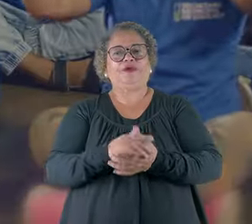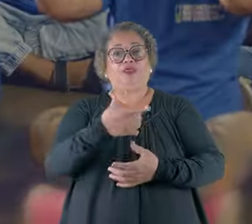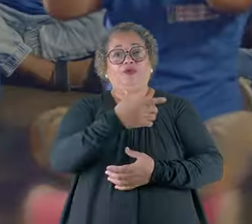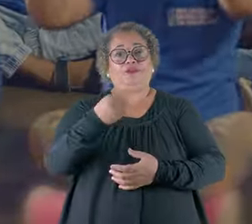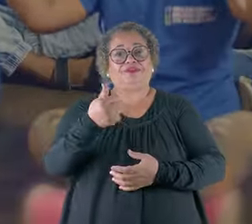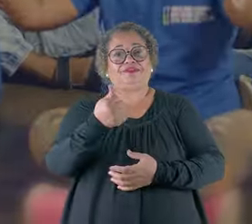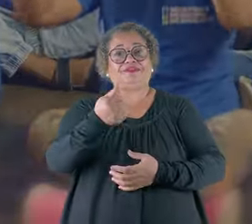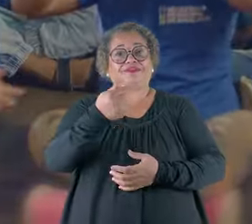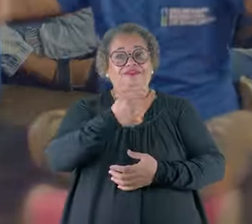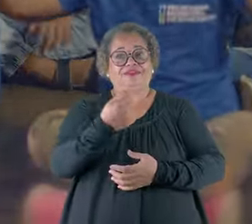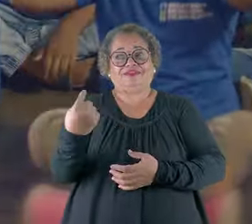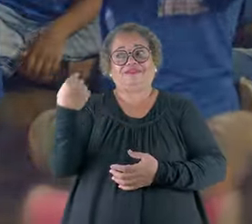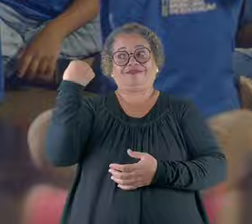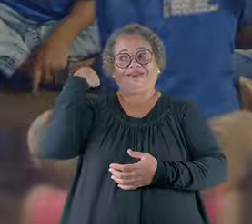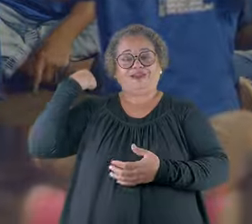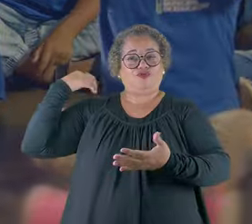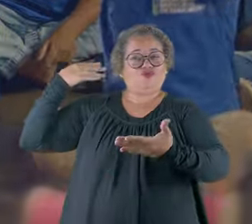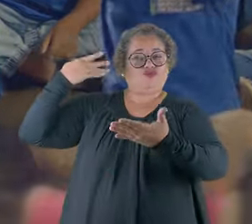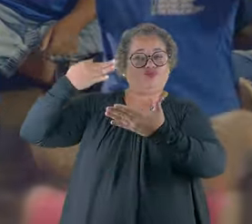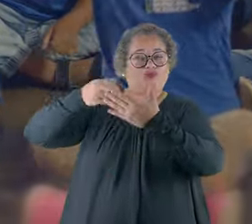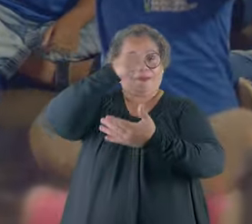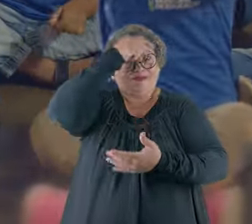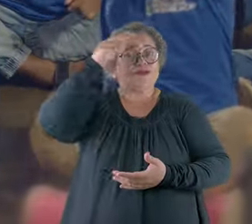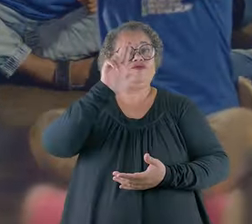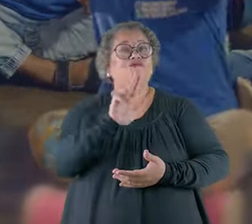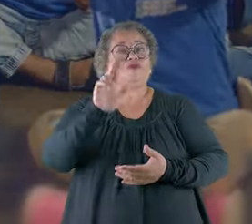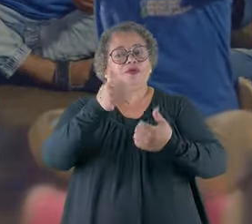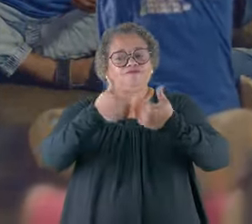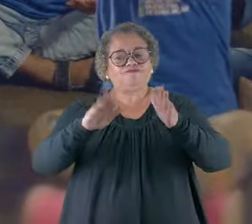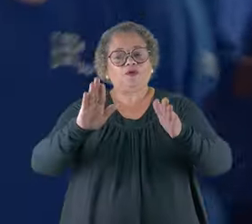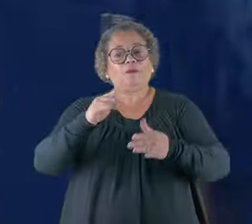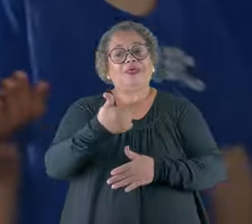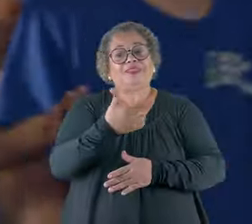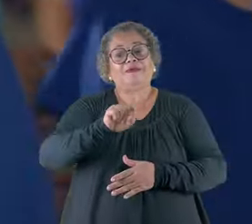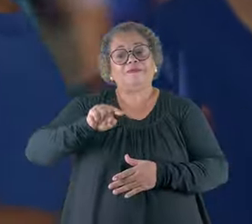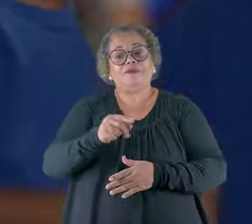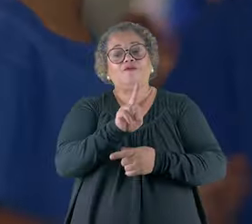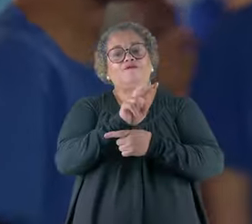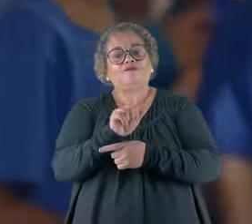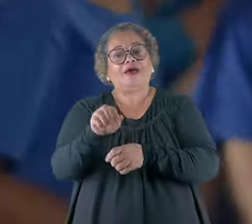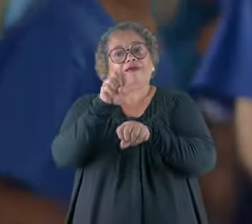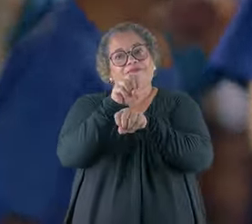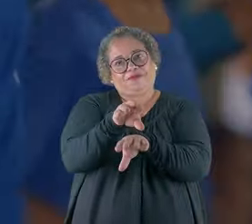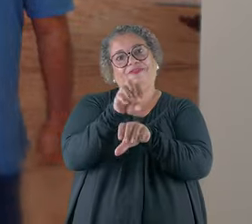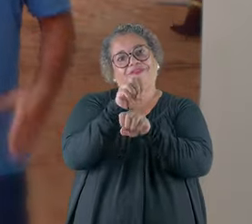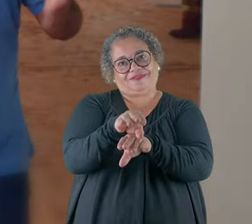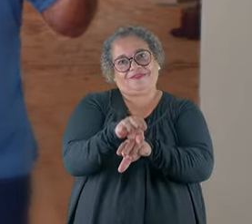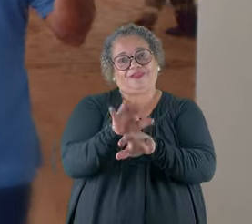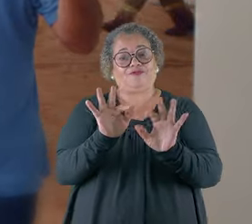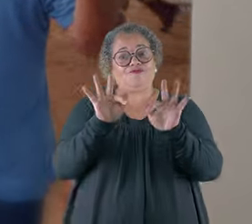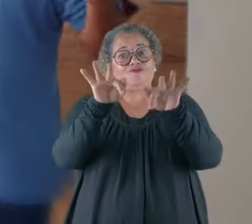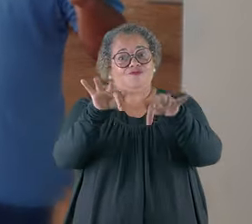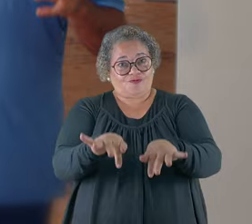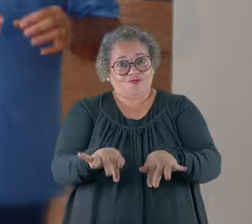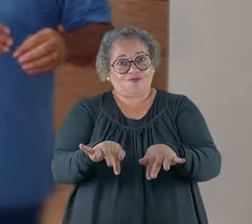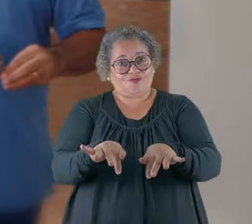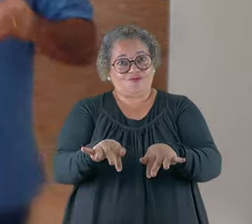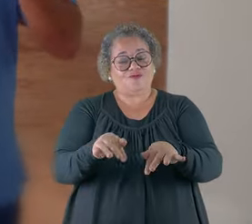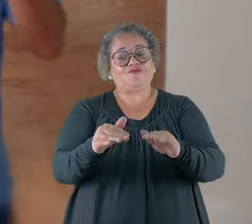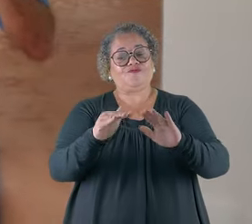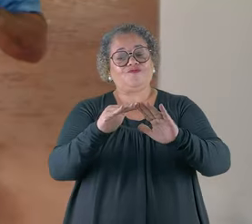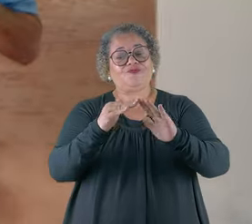Desde 2017, a Prefeitura de Uberlândia já abriu mais de 10 mil vagas pra educação. E eu encerro o dia